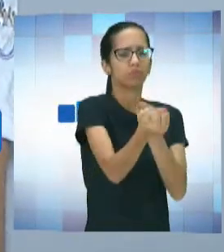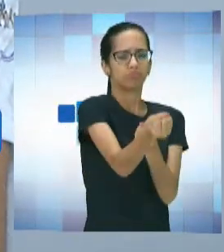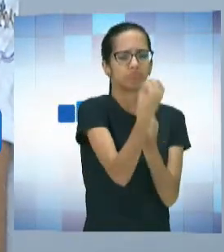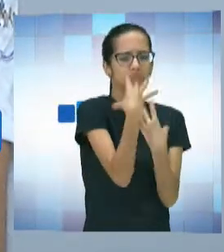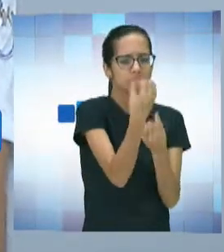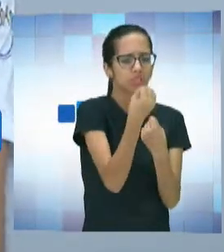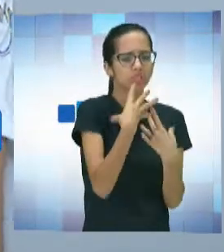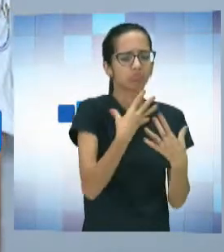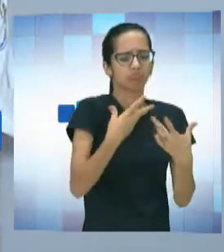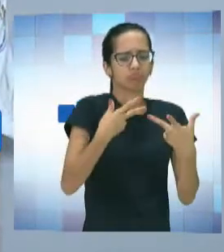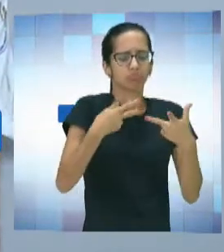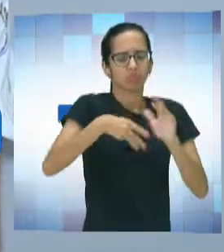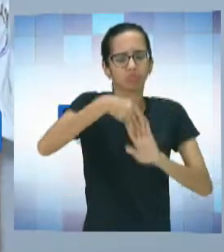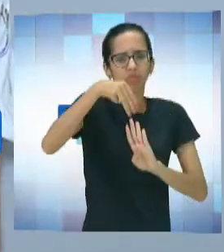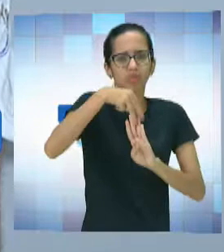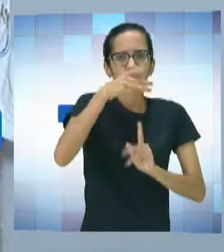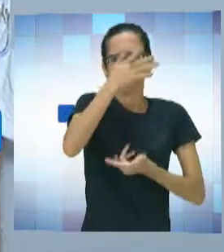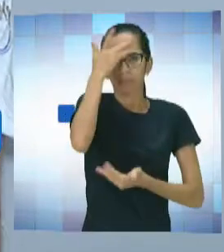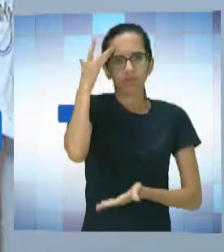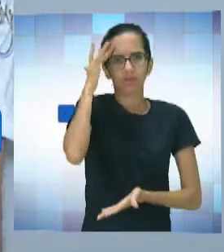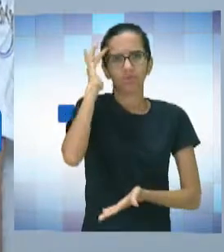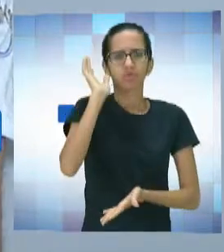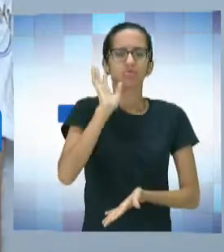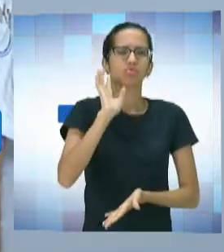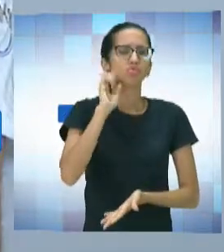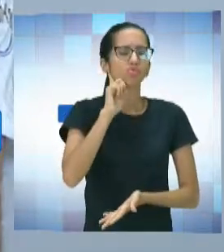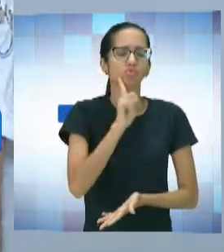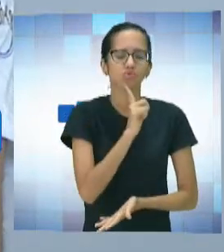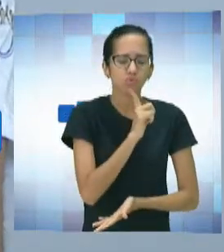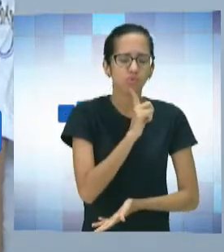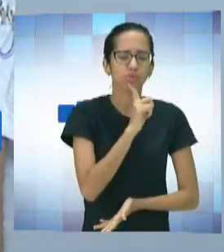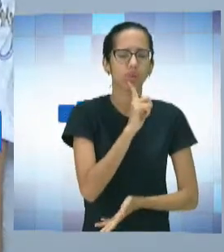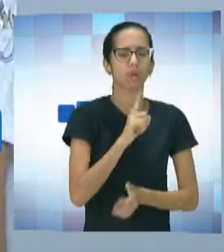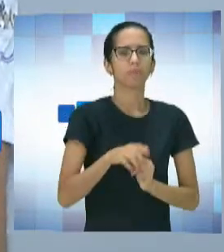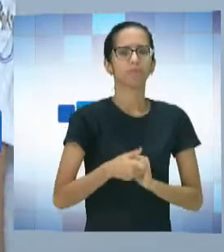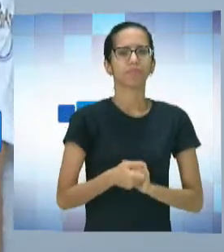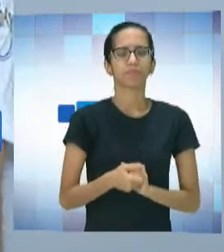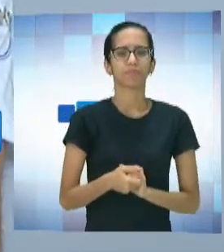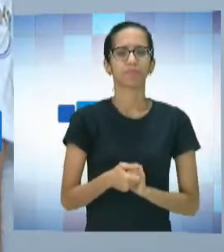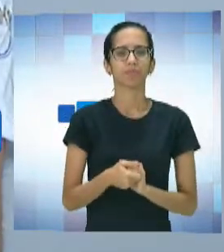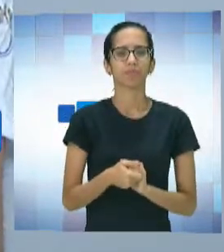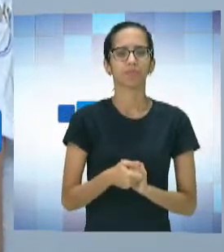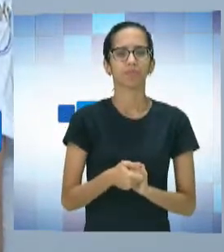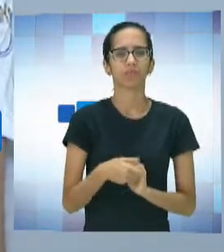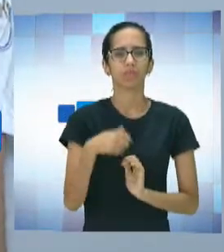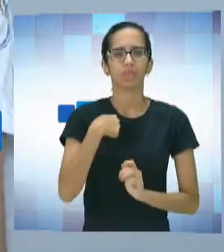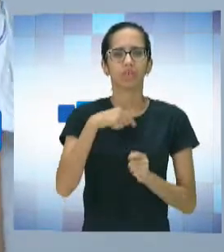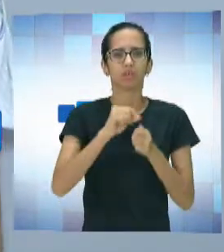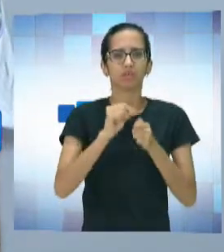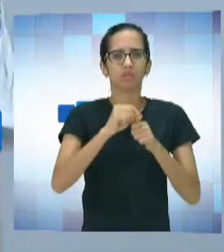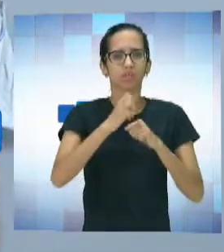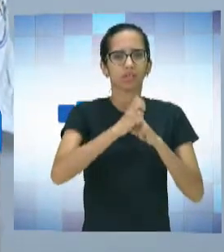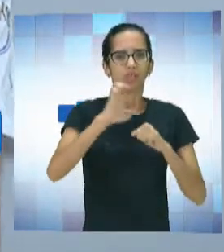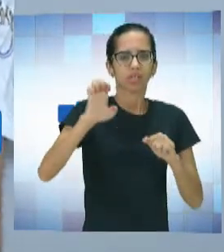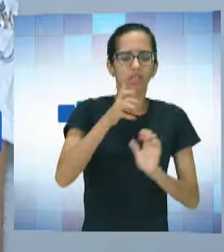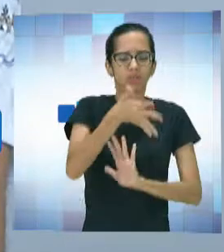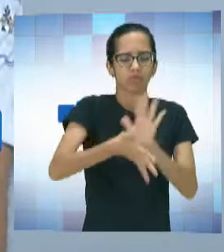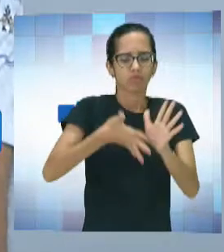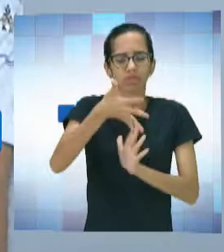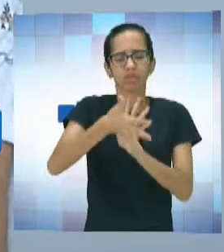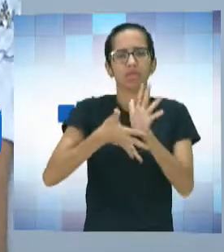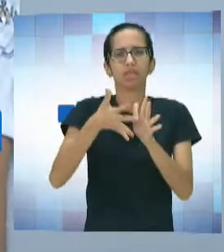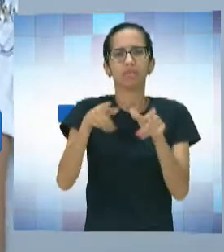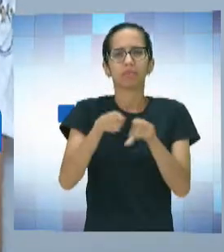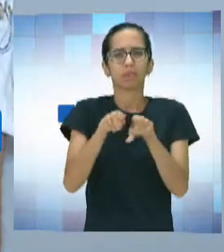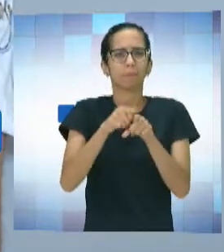ensino para pessoas com surdez. E aí, eu fui fazer especialização em libras, para poder entender